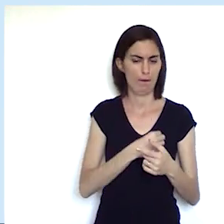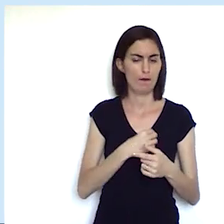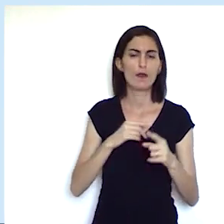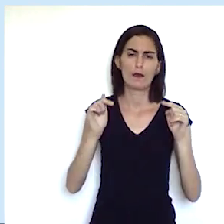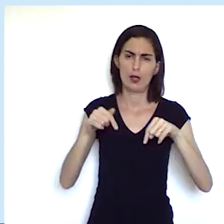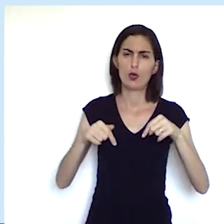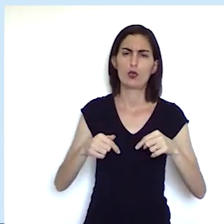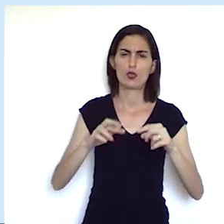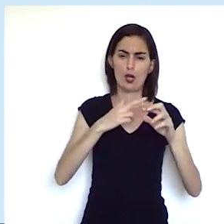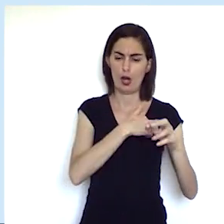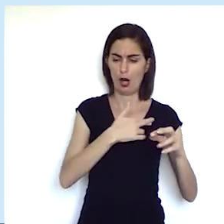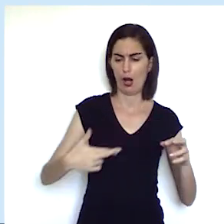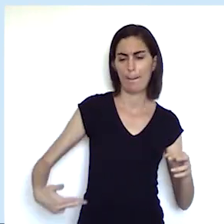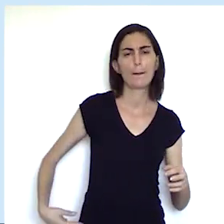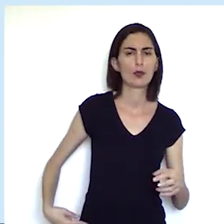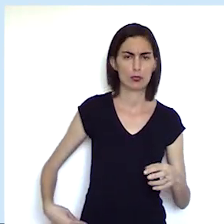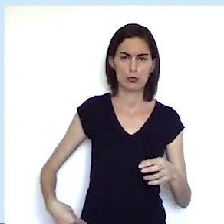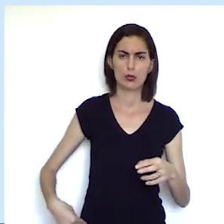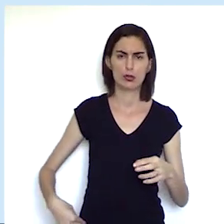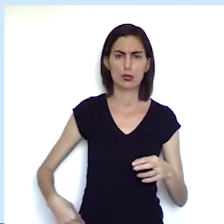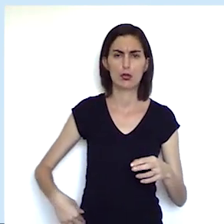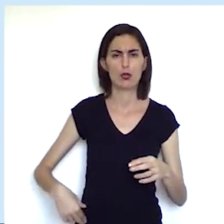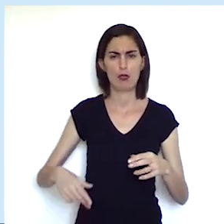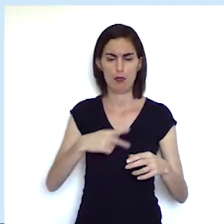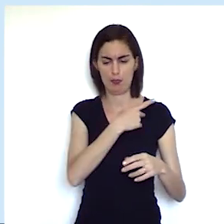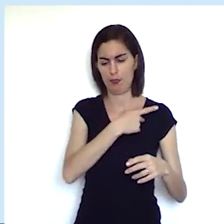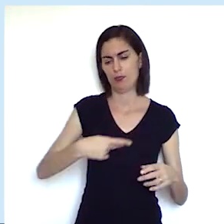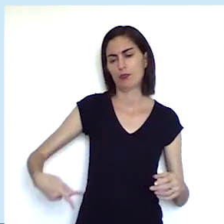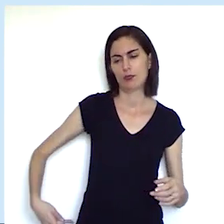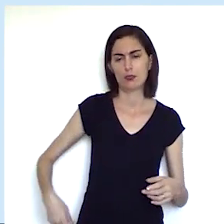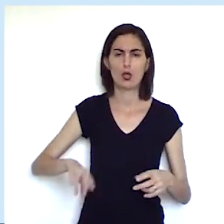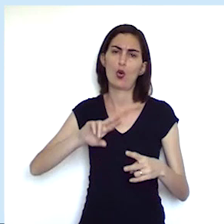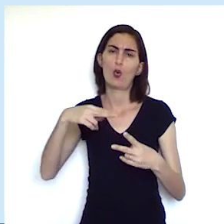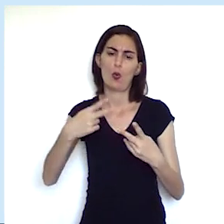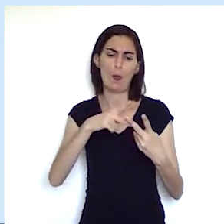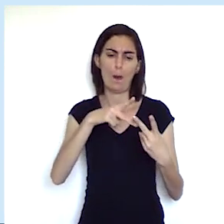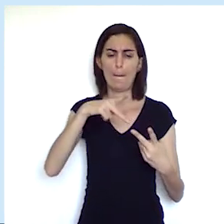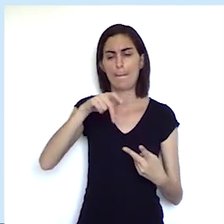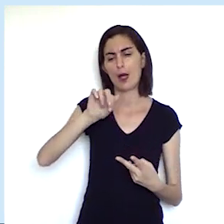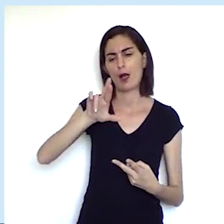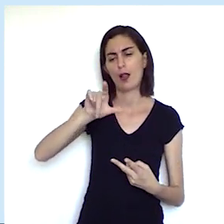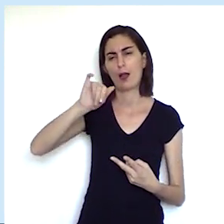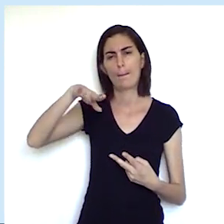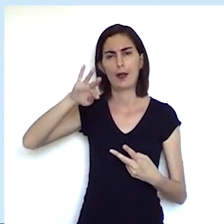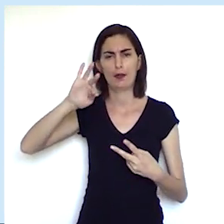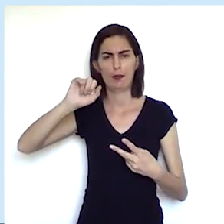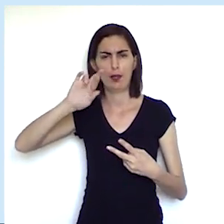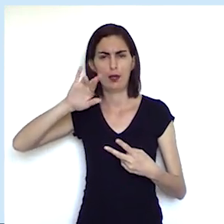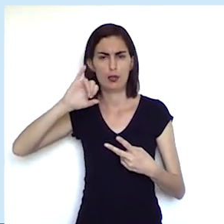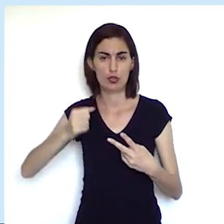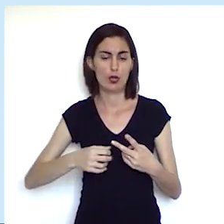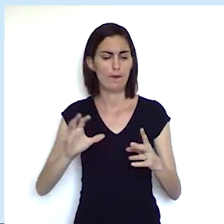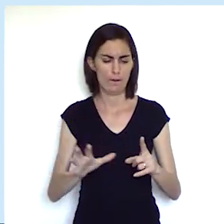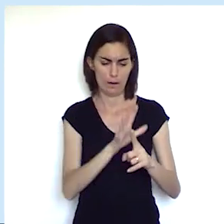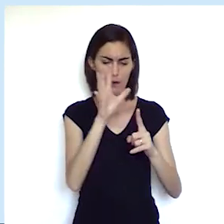republicano e muitas vezes presidencialista ou parlamentarista mas isso foi influência do